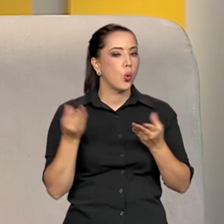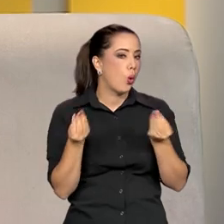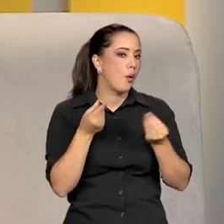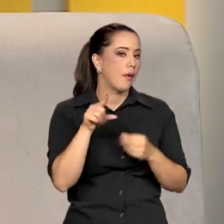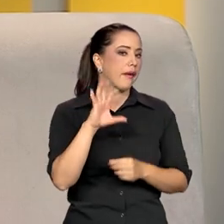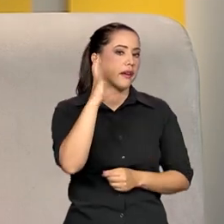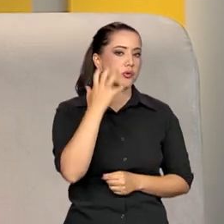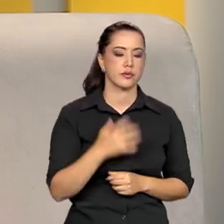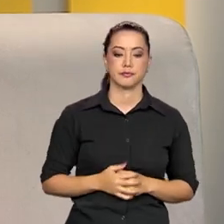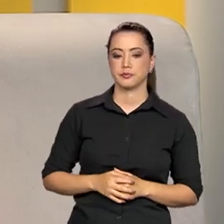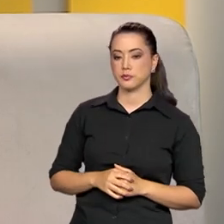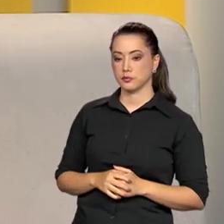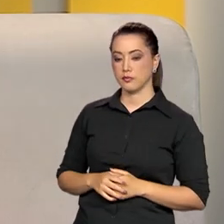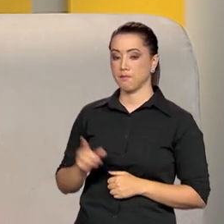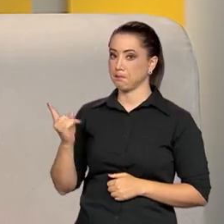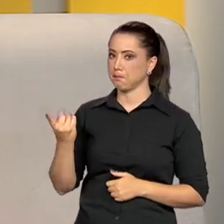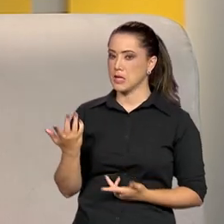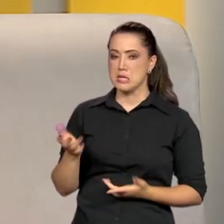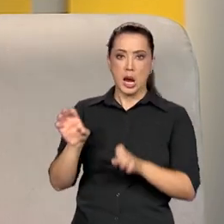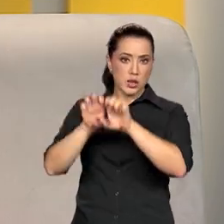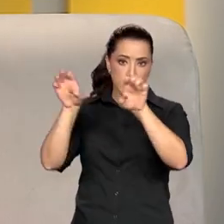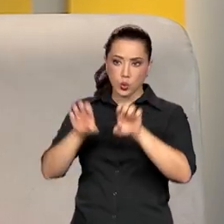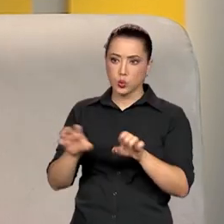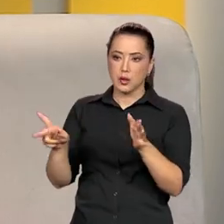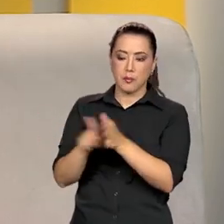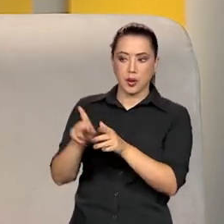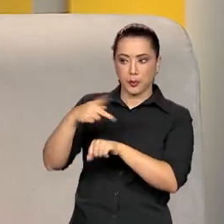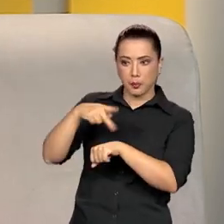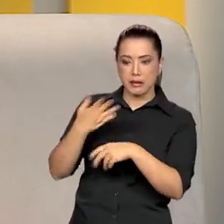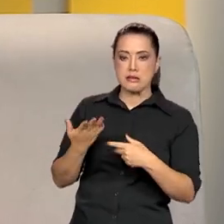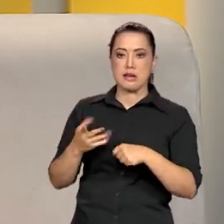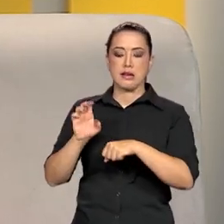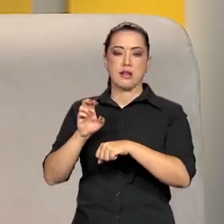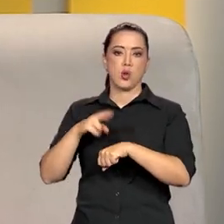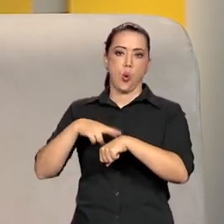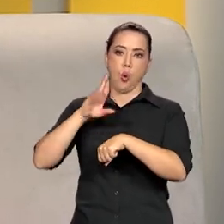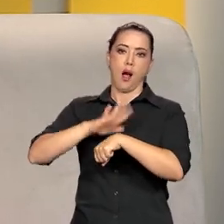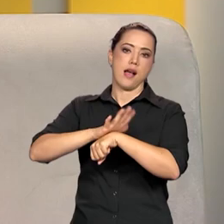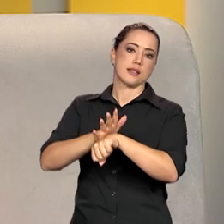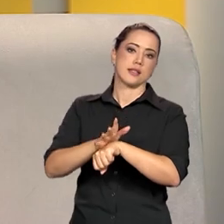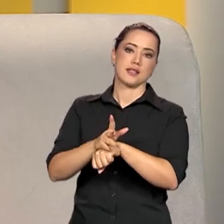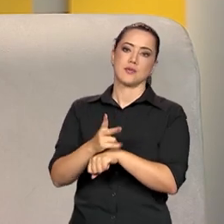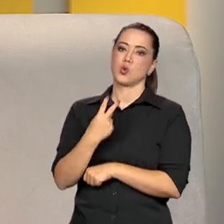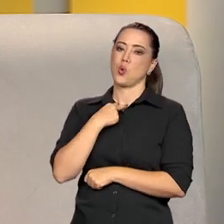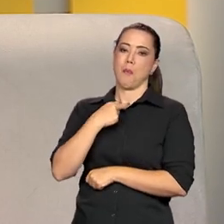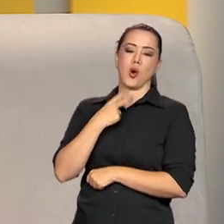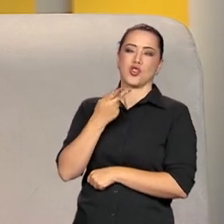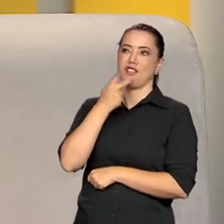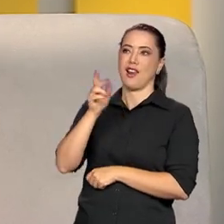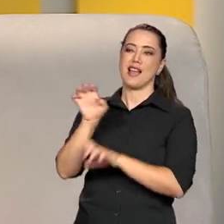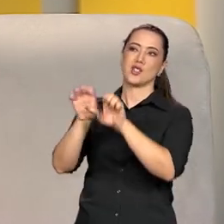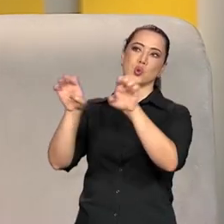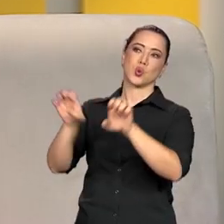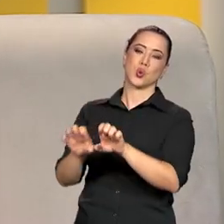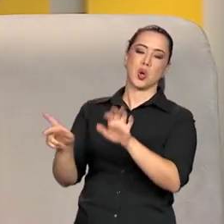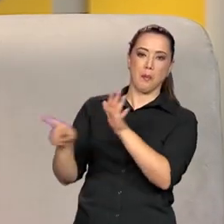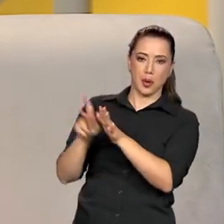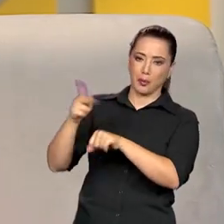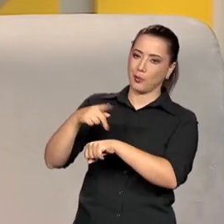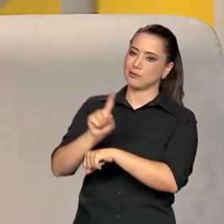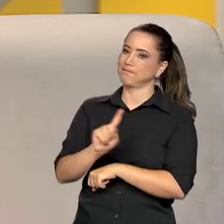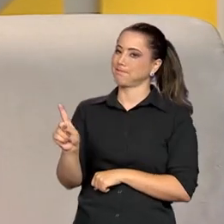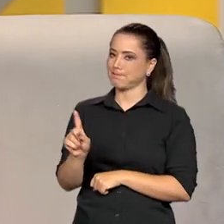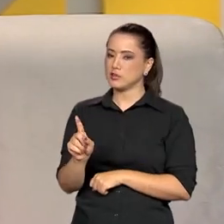Sim, com certeza. Não, é uma questão estrutural. Eu acho que o racismo hoje não cabe dizer que ele é só estrutural, ele é institucional também. A gente tem